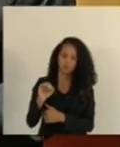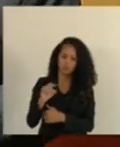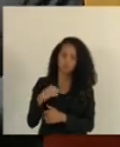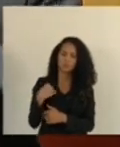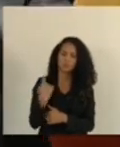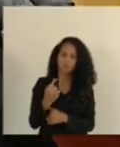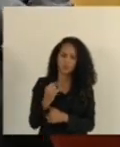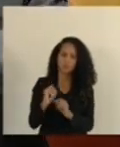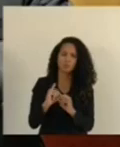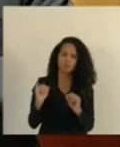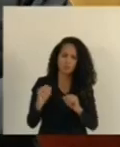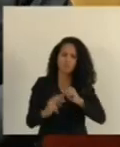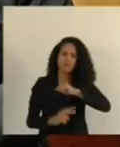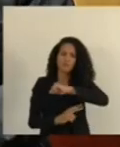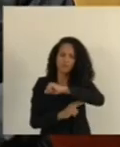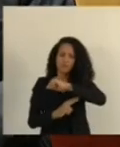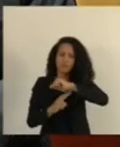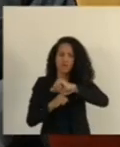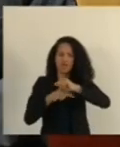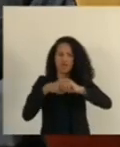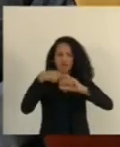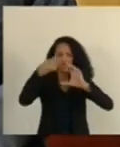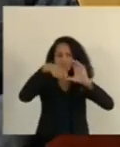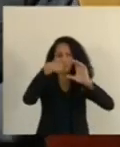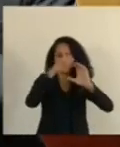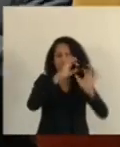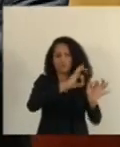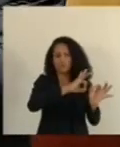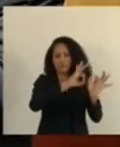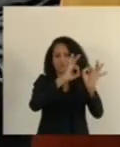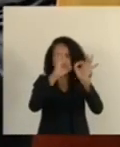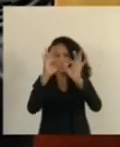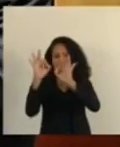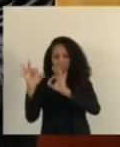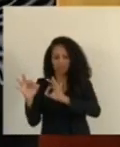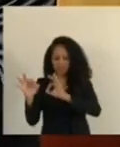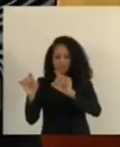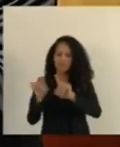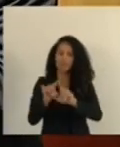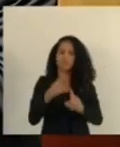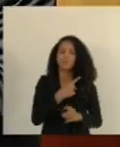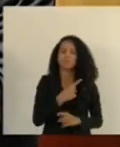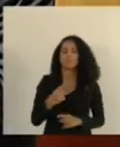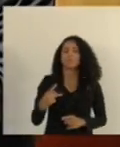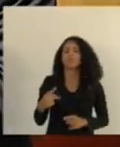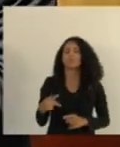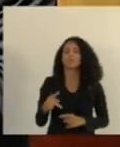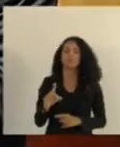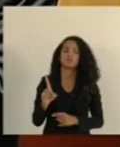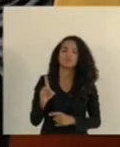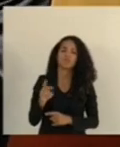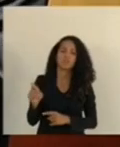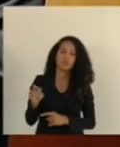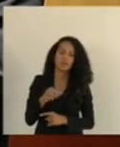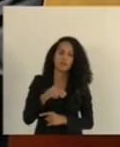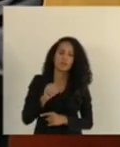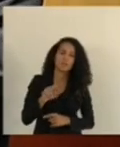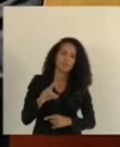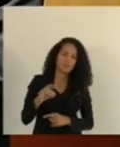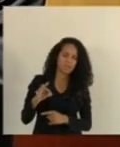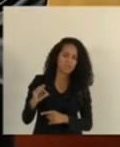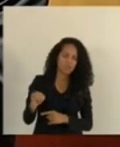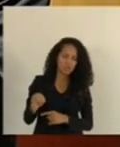uma filmagem isso é uma notícia para o governo do estado para o diretor presidente do DR para o Mareto que não só